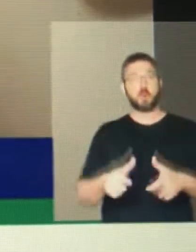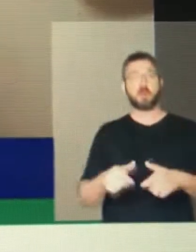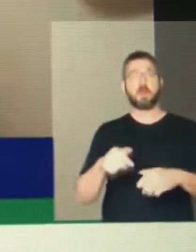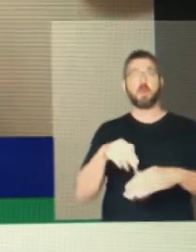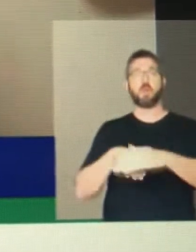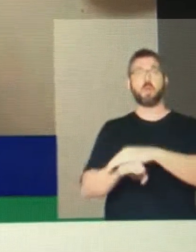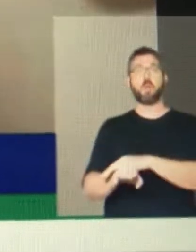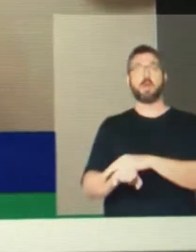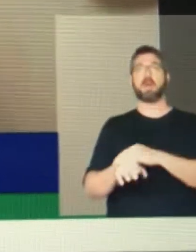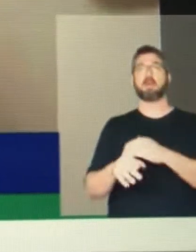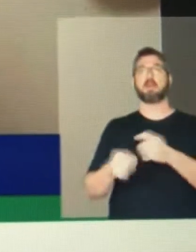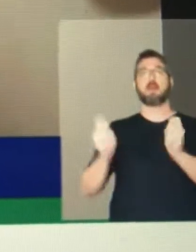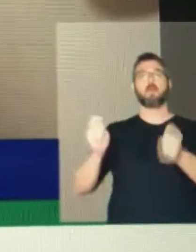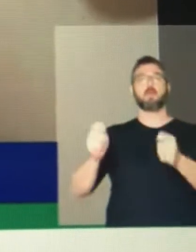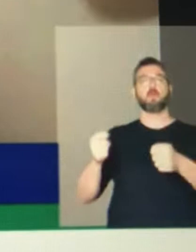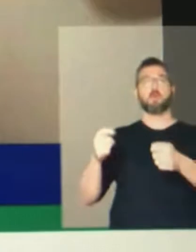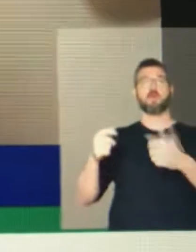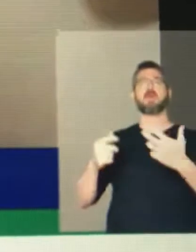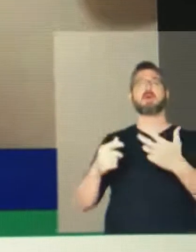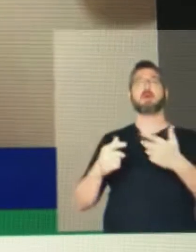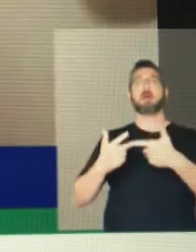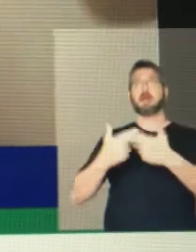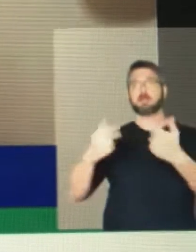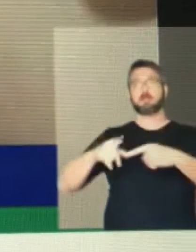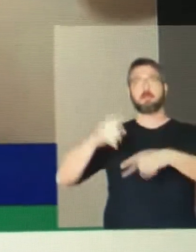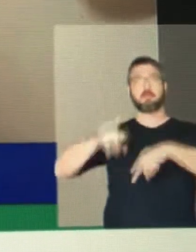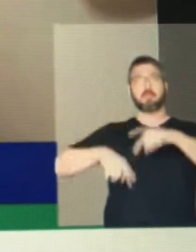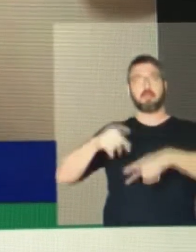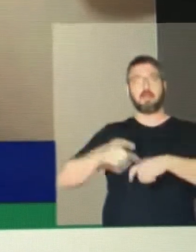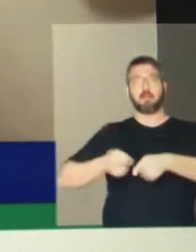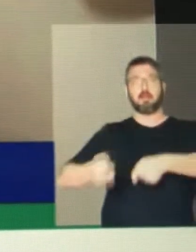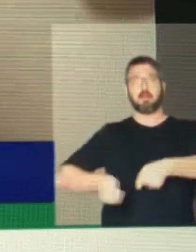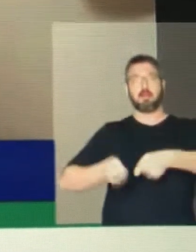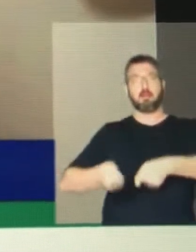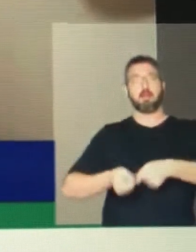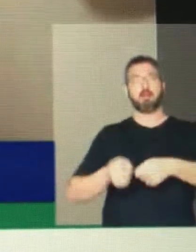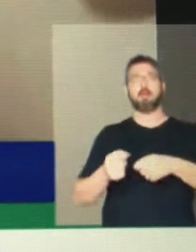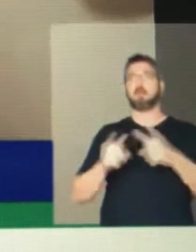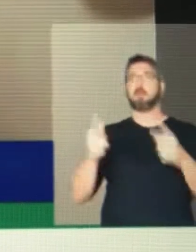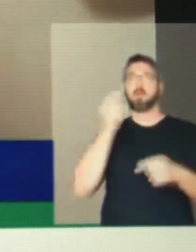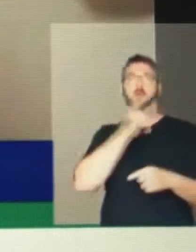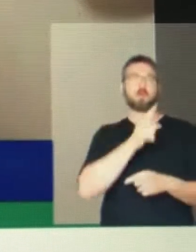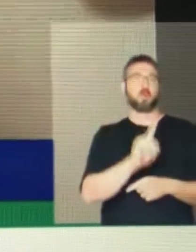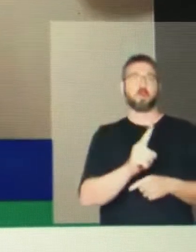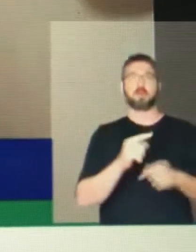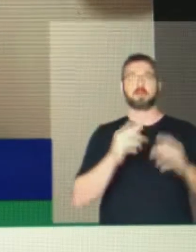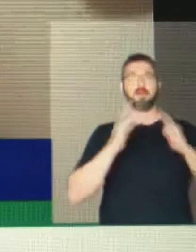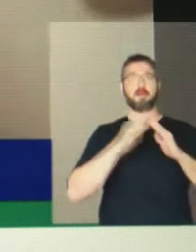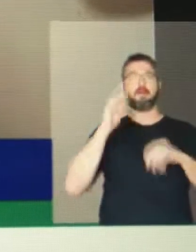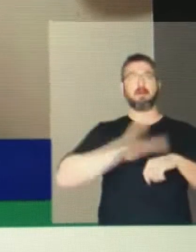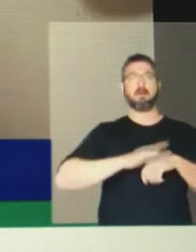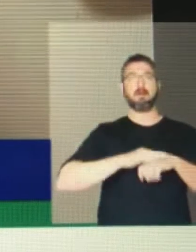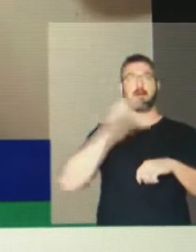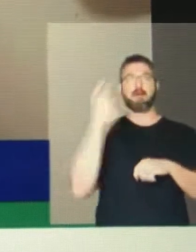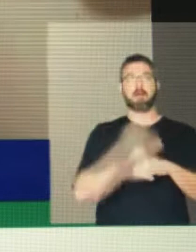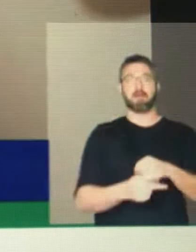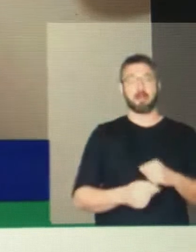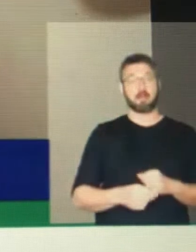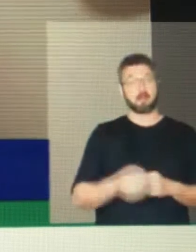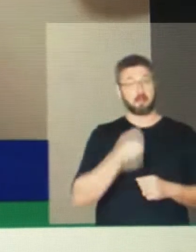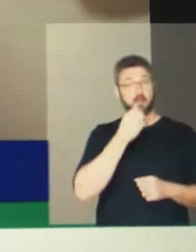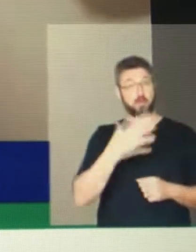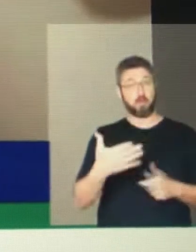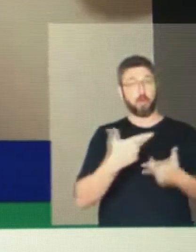sua própria residência. São boas notícias. São pequenos passos rumo à dignidade do agricultor familiar.